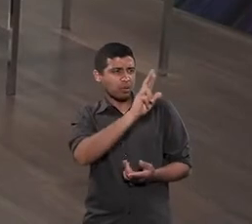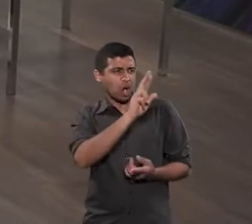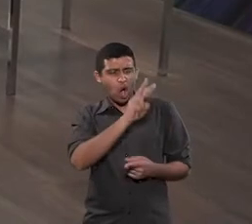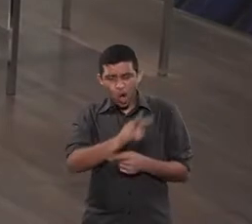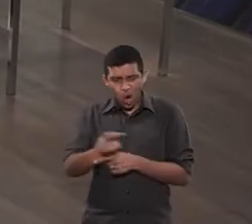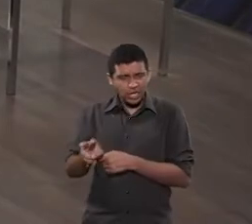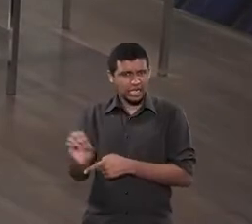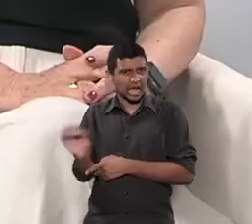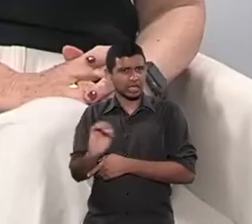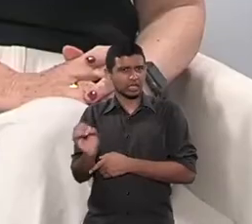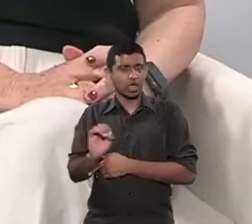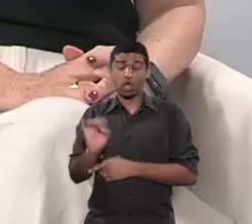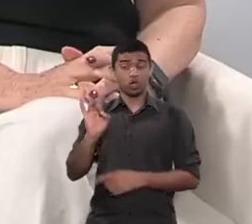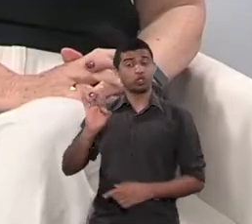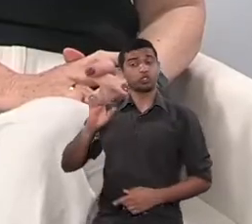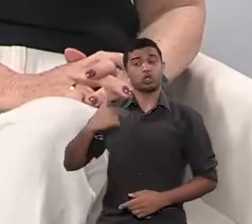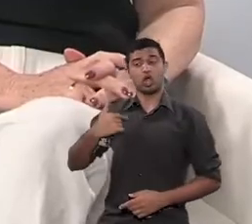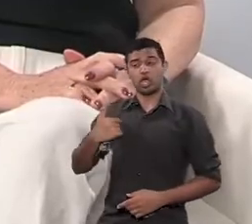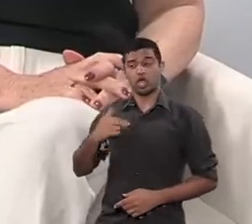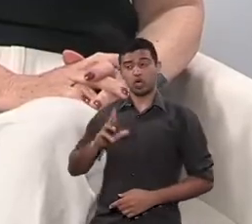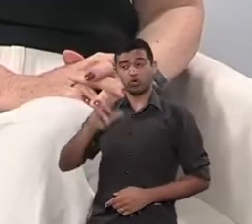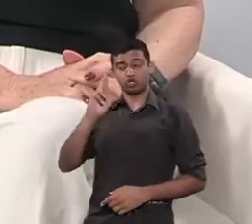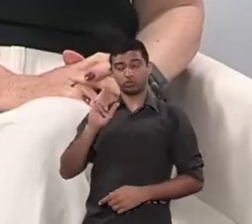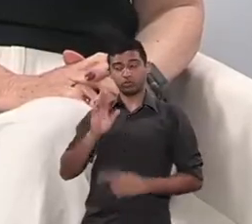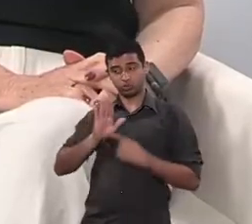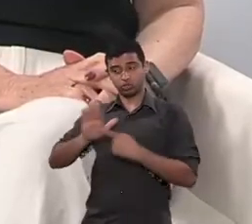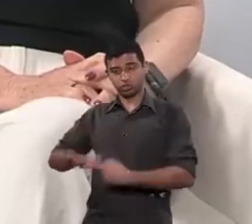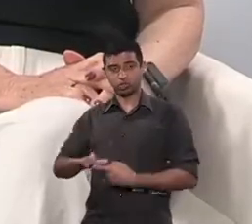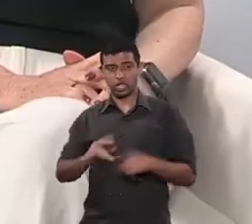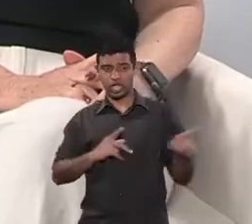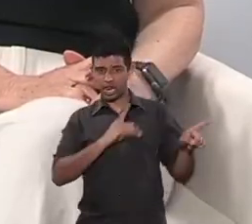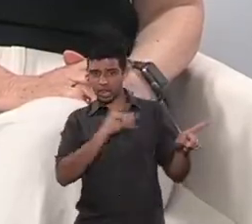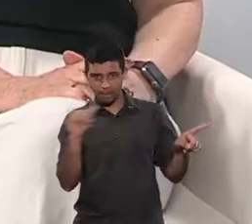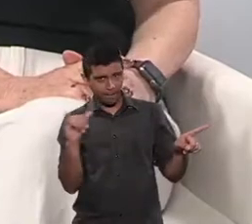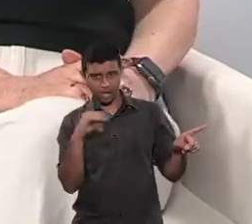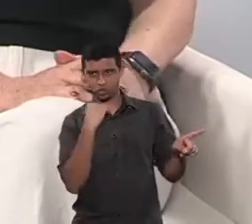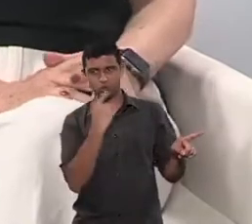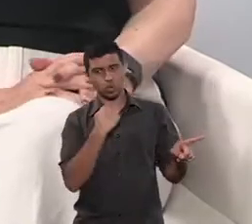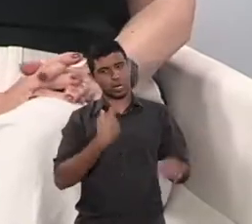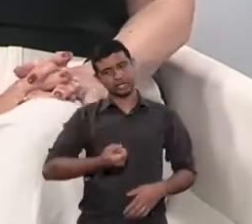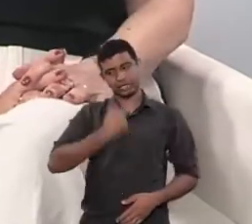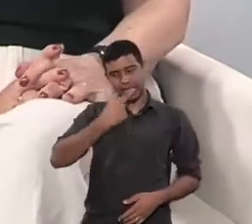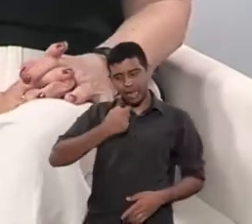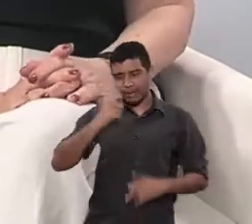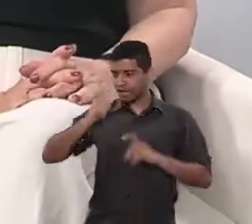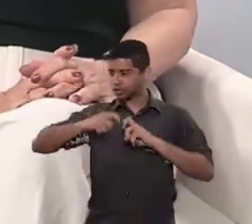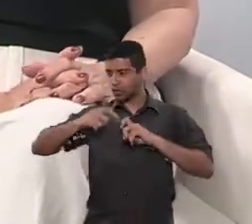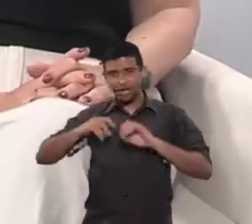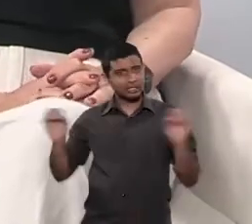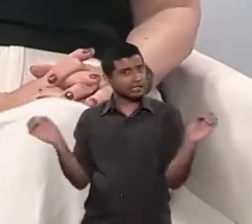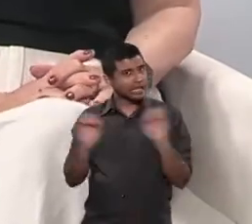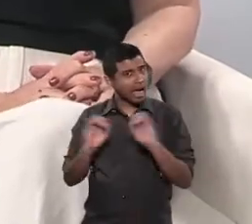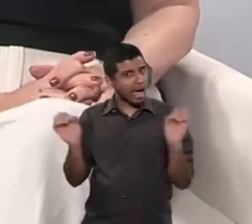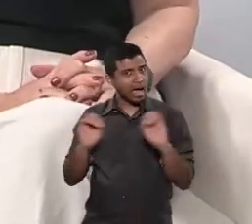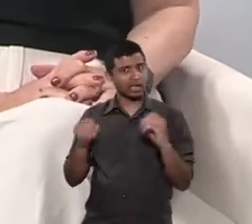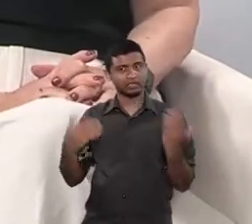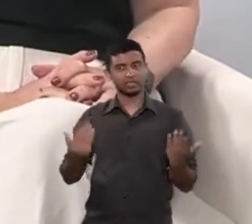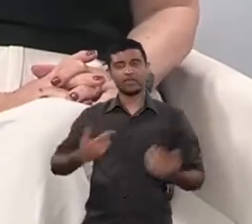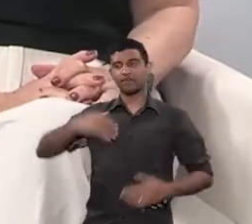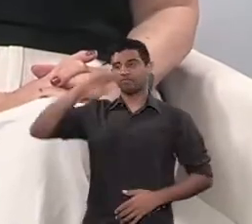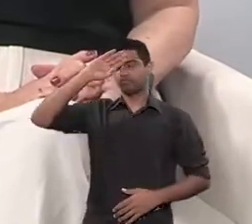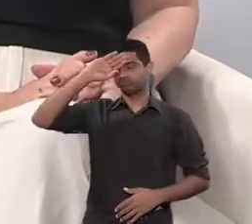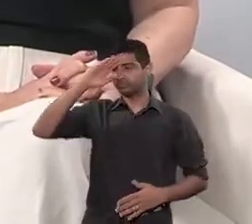a criança é essa, olha só, só eu posso cuidar. O seu pai não é capaz de te dar o remédio, levar o médico, tirar